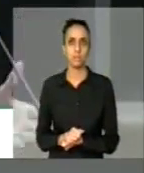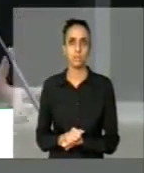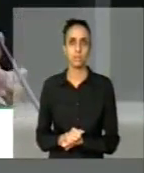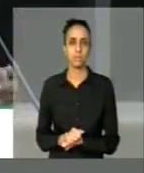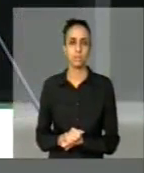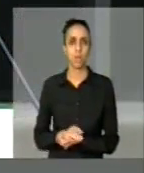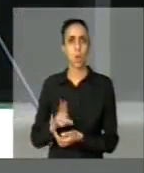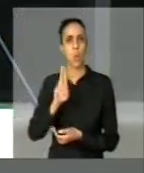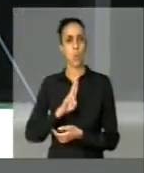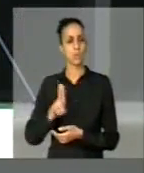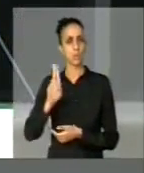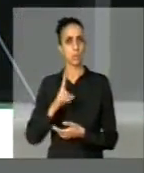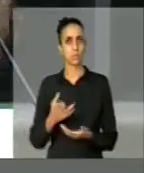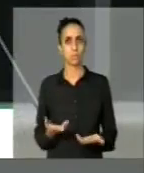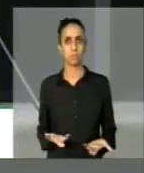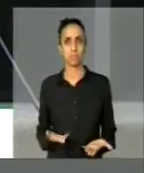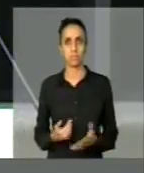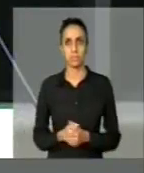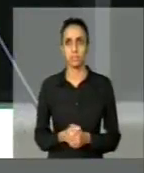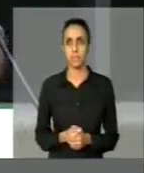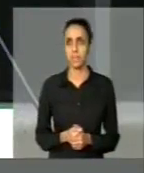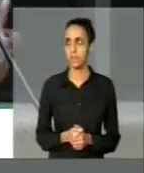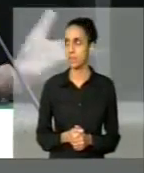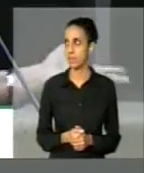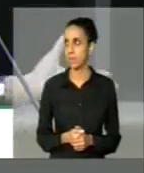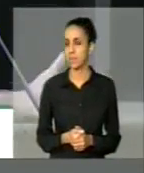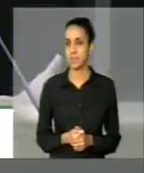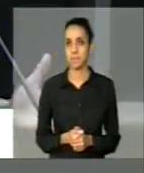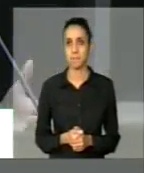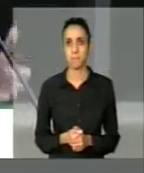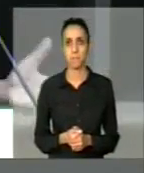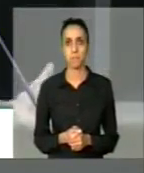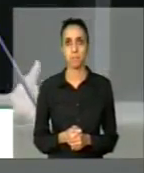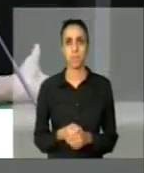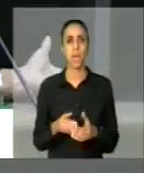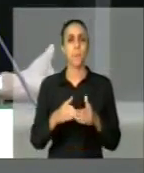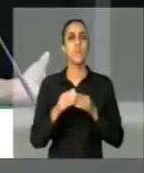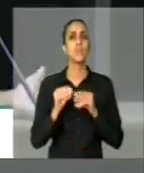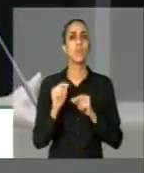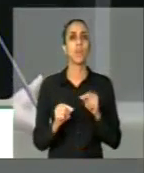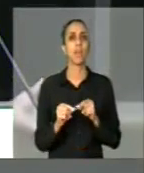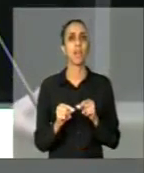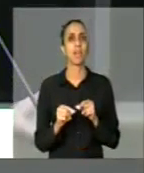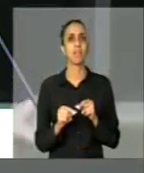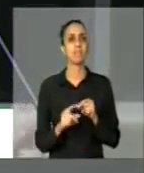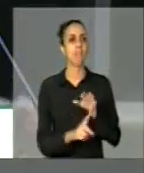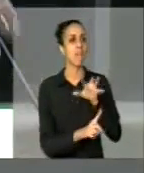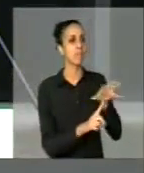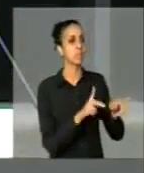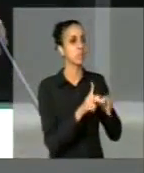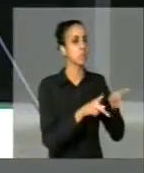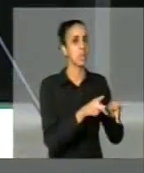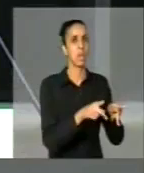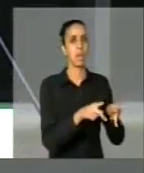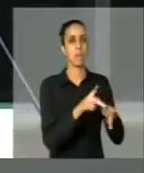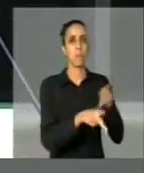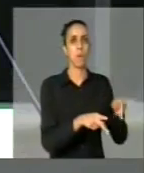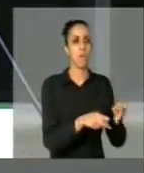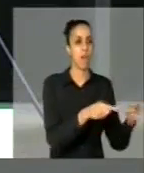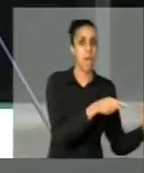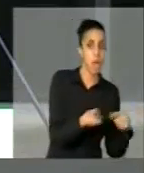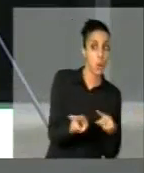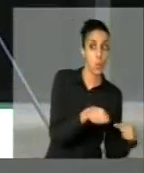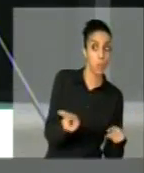conclamam, e insistem em que a sociedade tem que afrontar os políticos, afrontar as